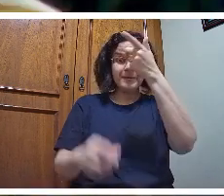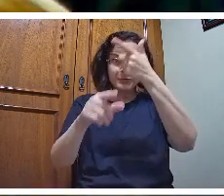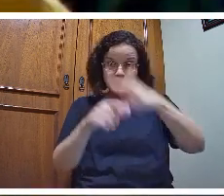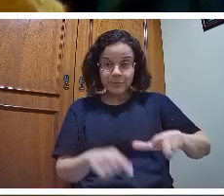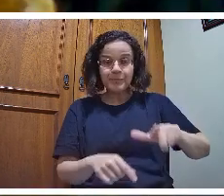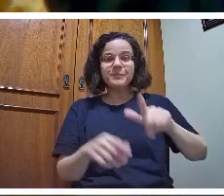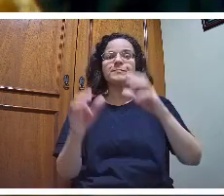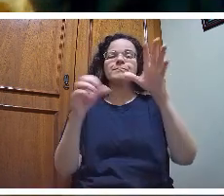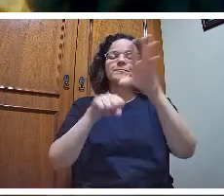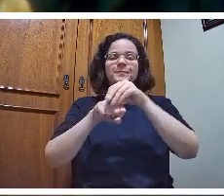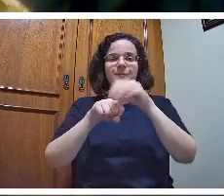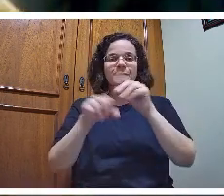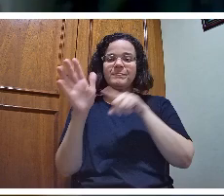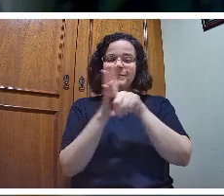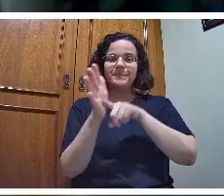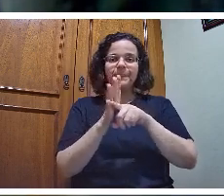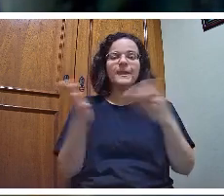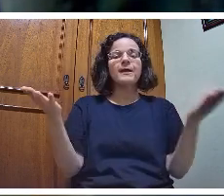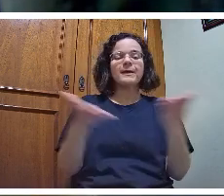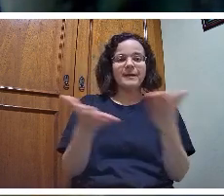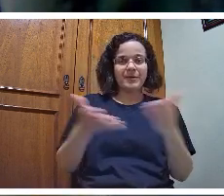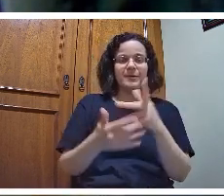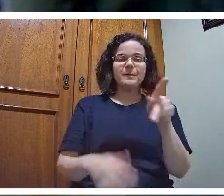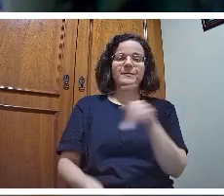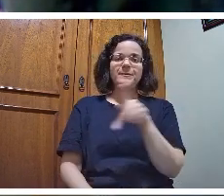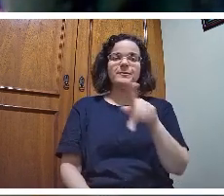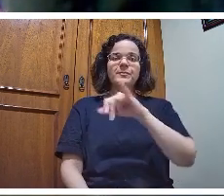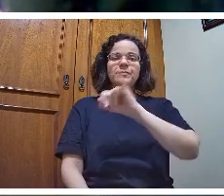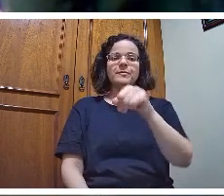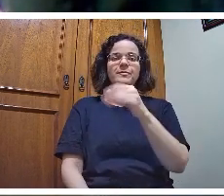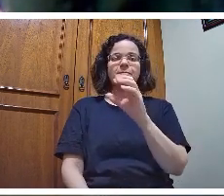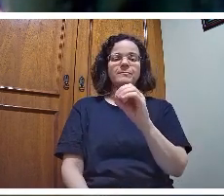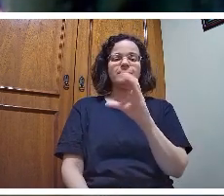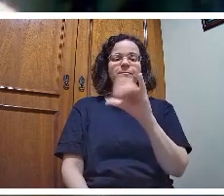Luciane que fará uma questão também.